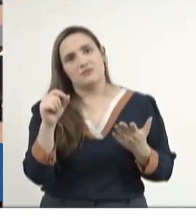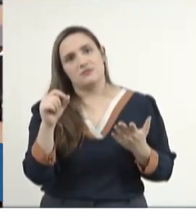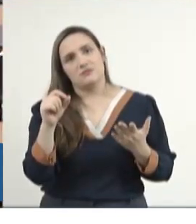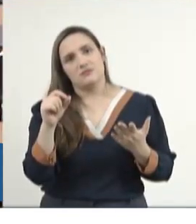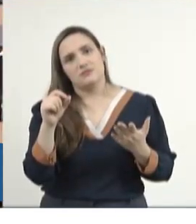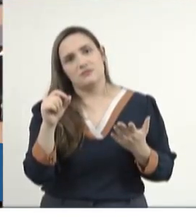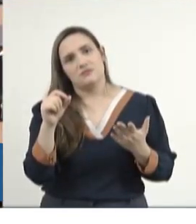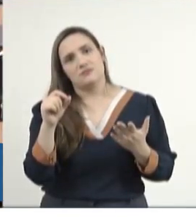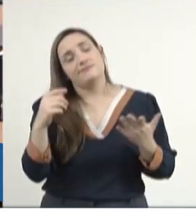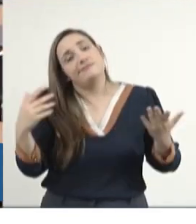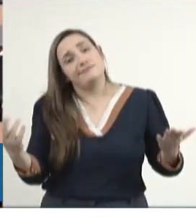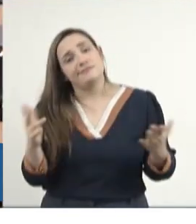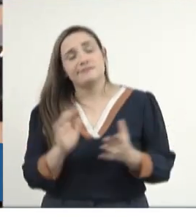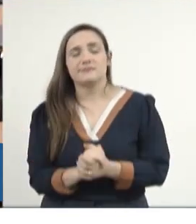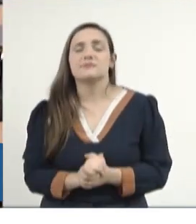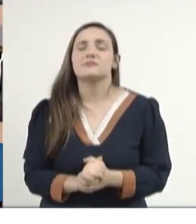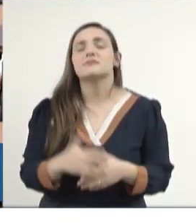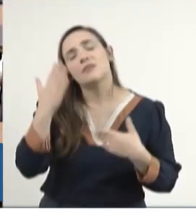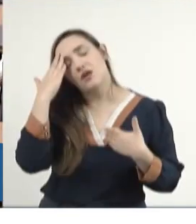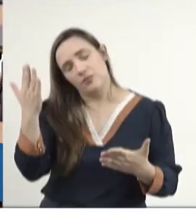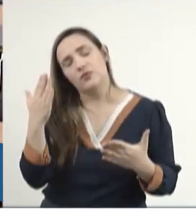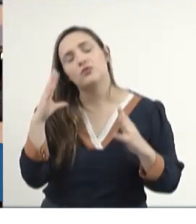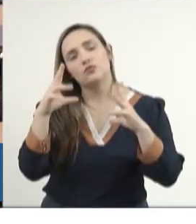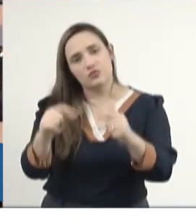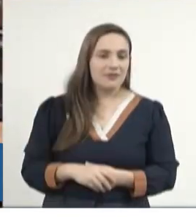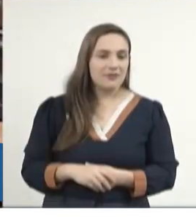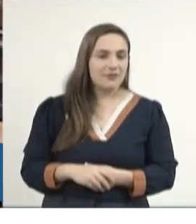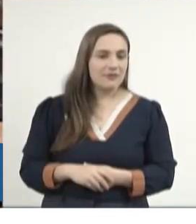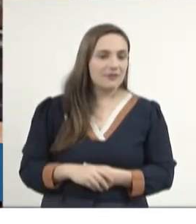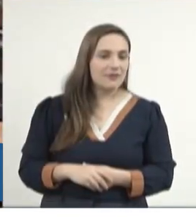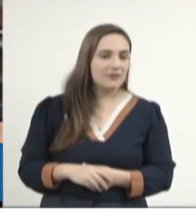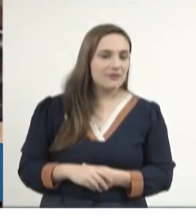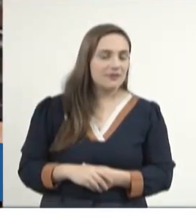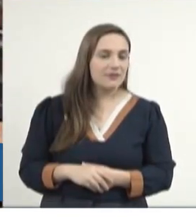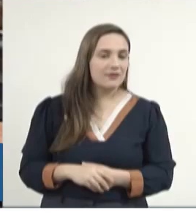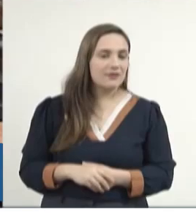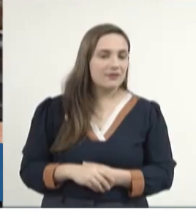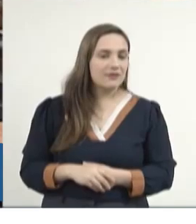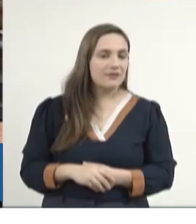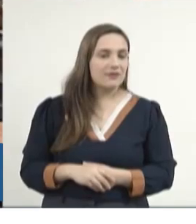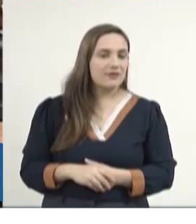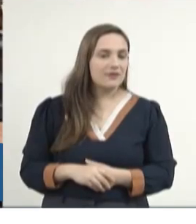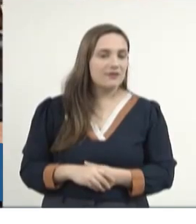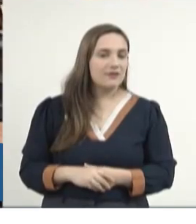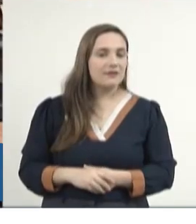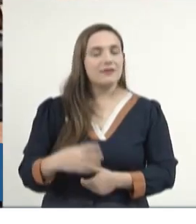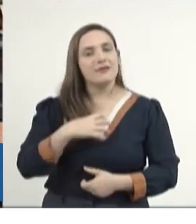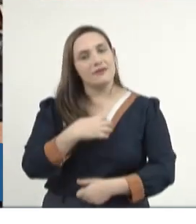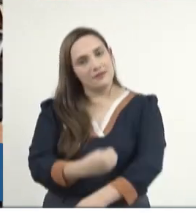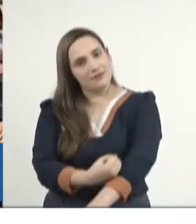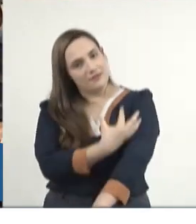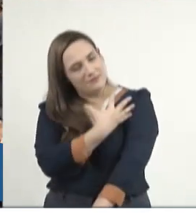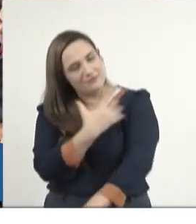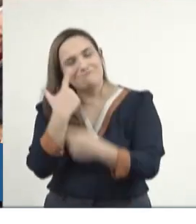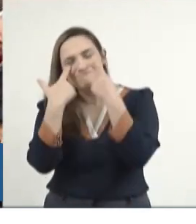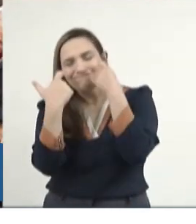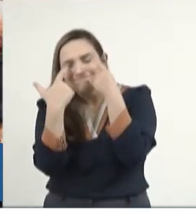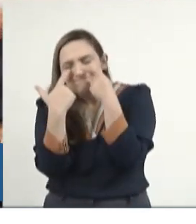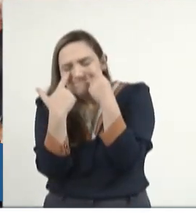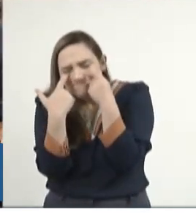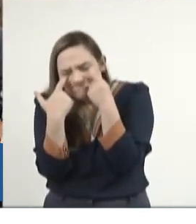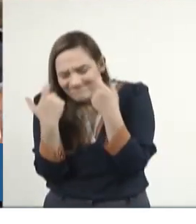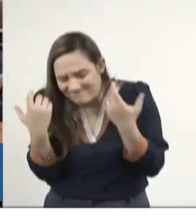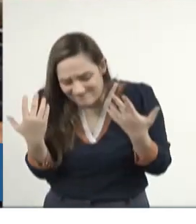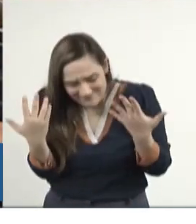Entendeu? Enfim, muito obrigado por tudo. É muito emocionante esse